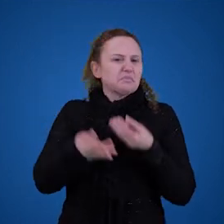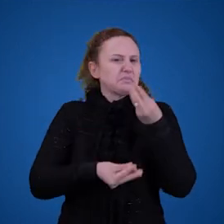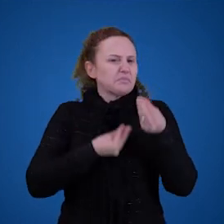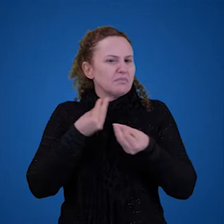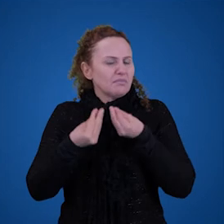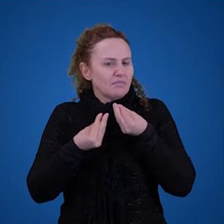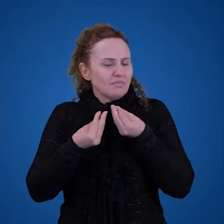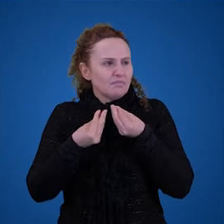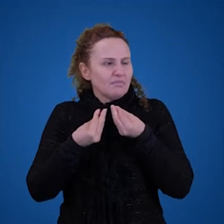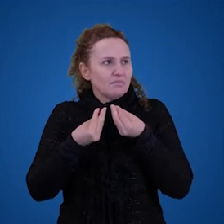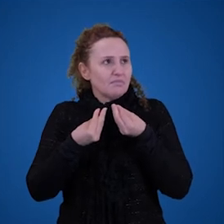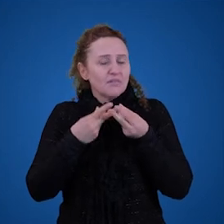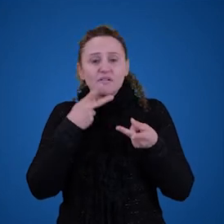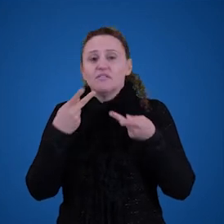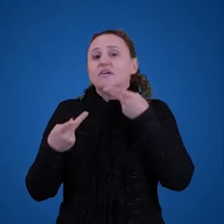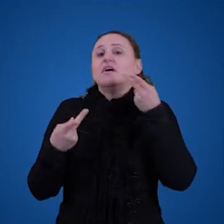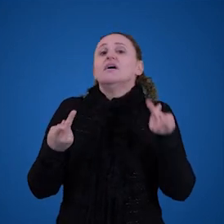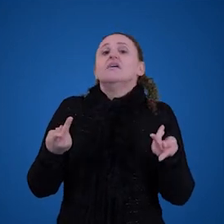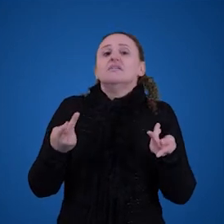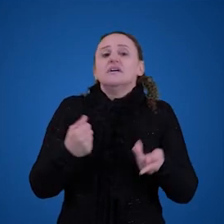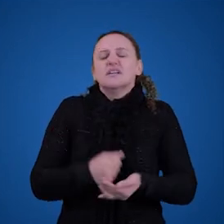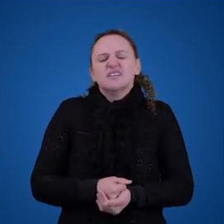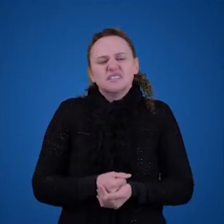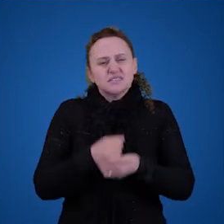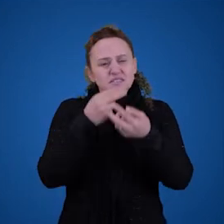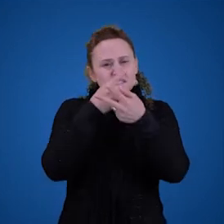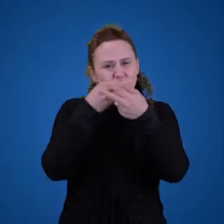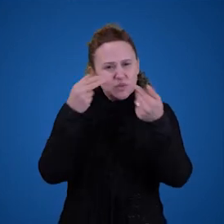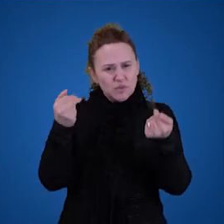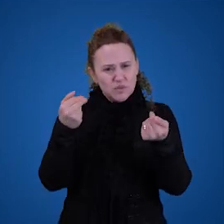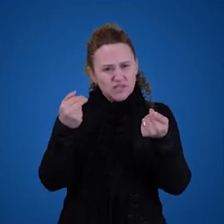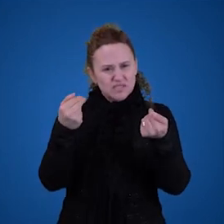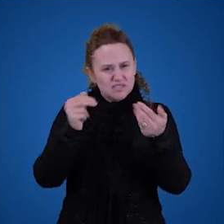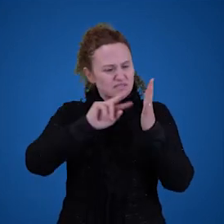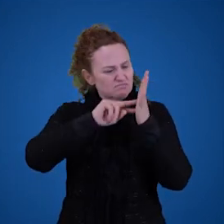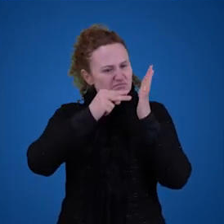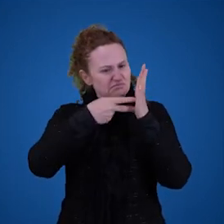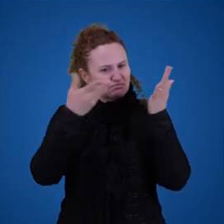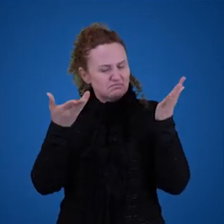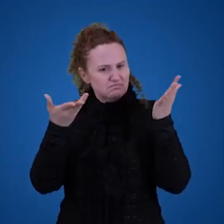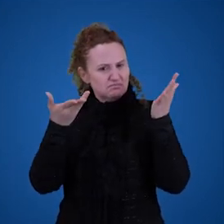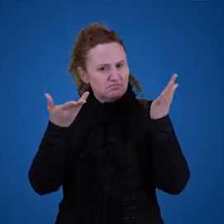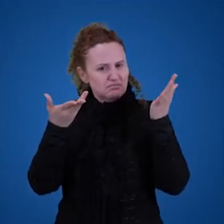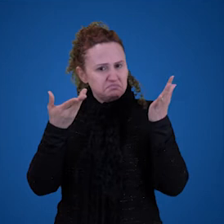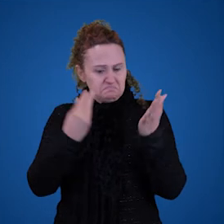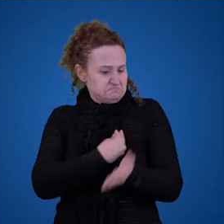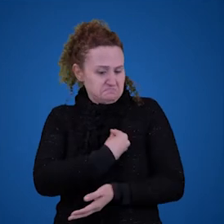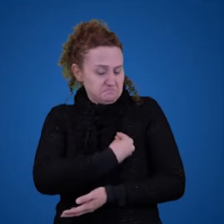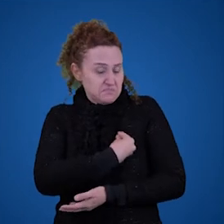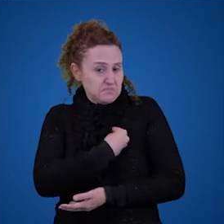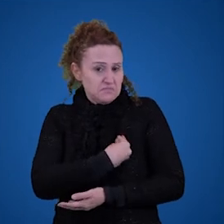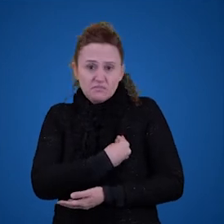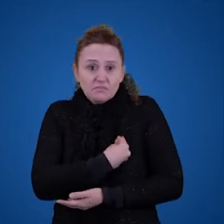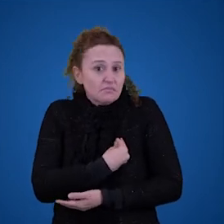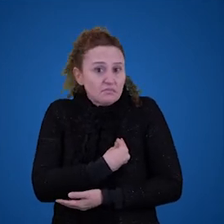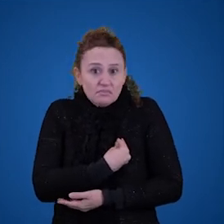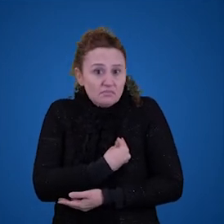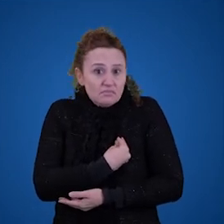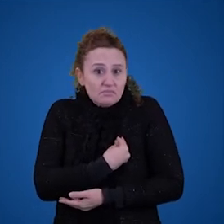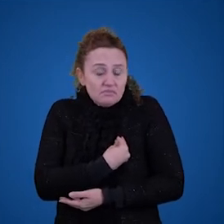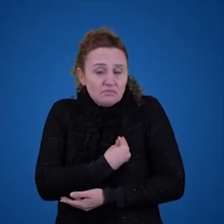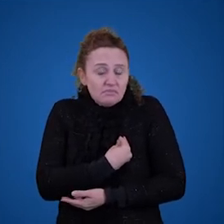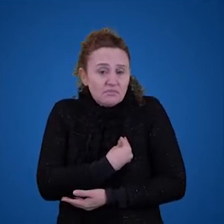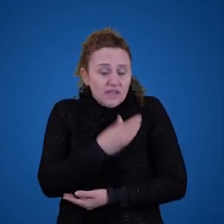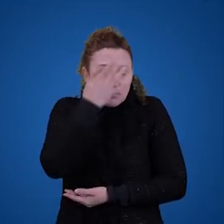melhor dizendo, como que nós podemos falar com significado de coisas que não existem? Mesmo que as coisas que nós falamos sobre eles